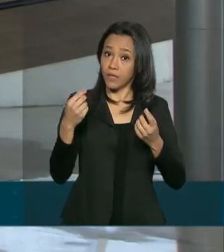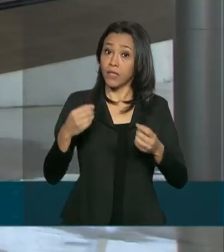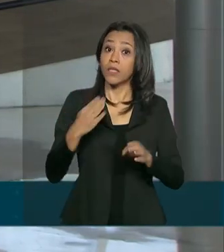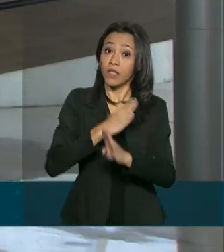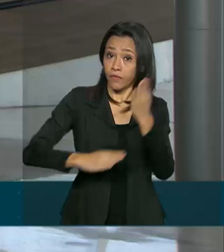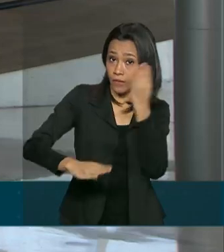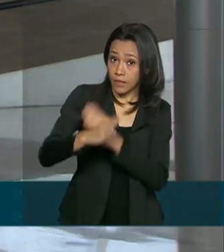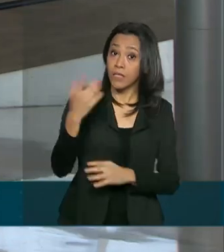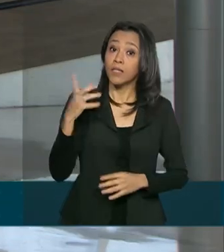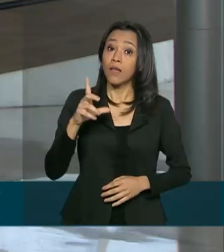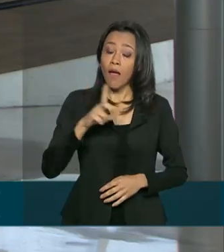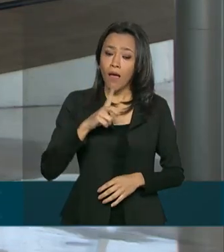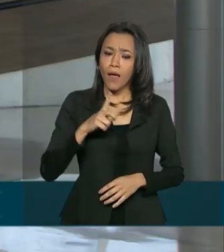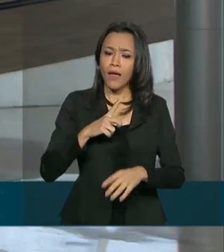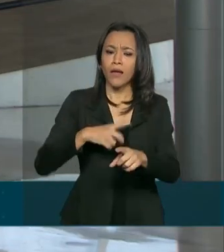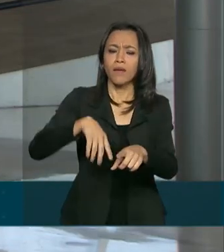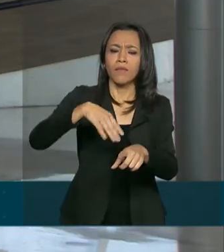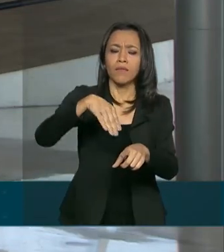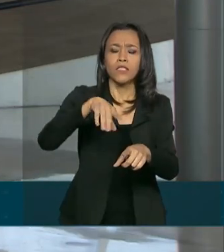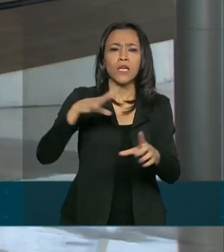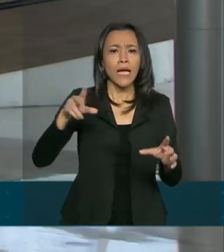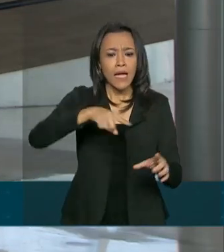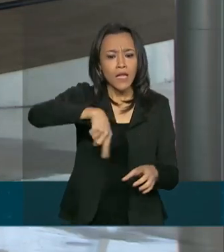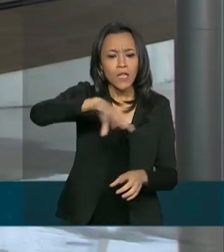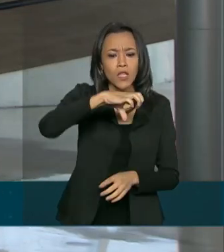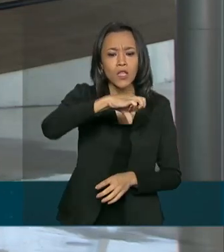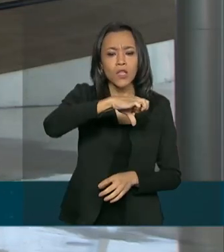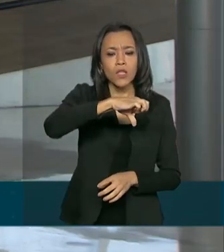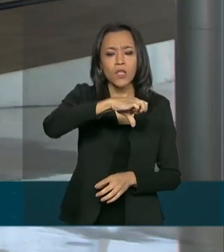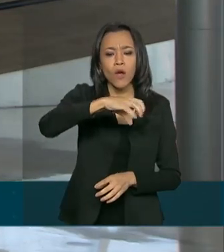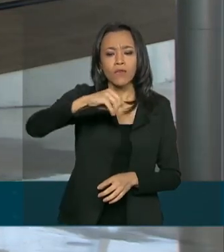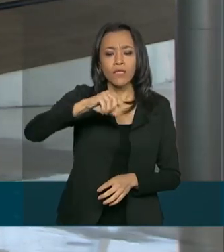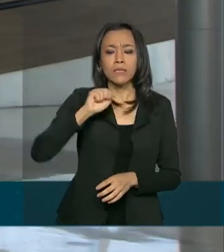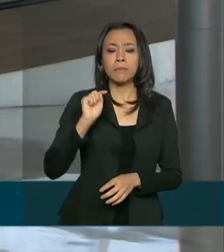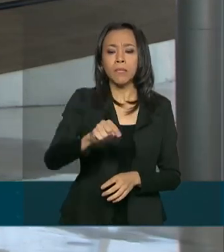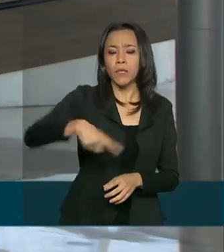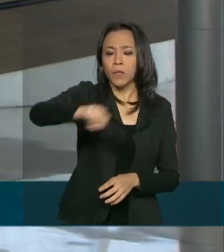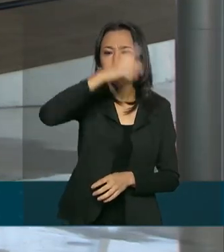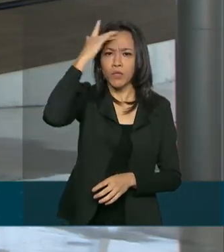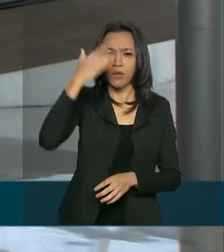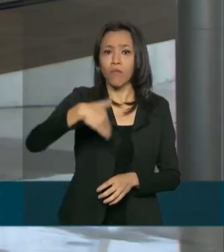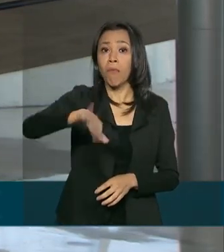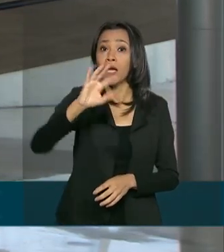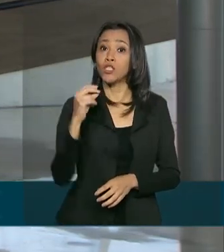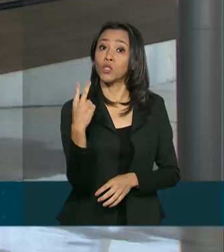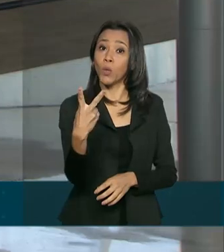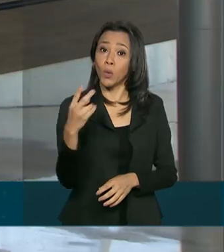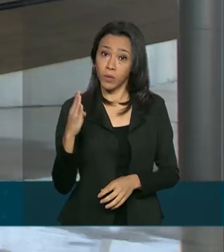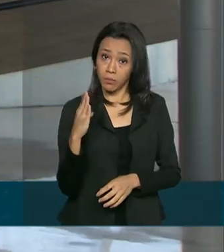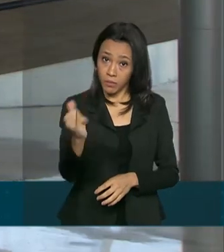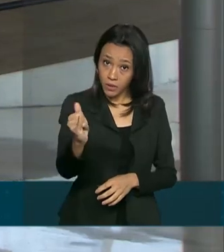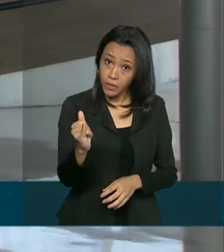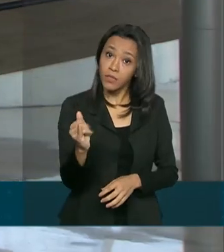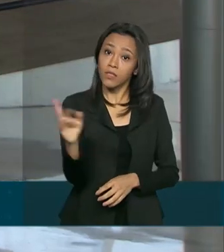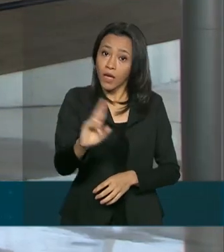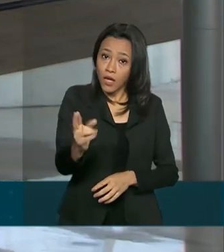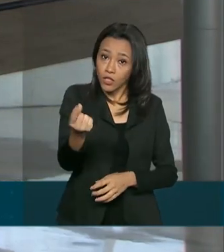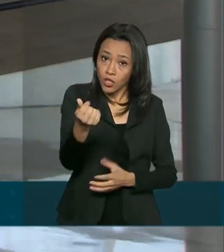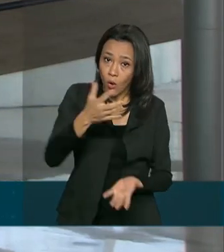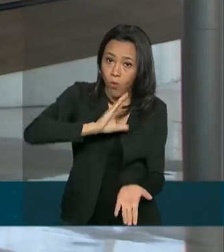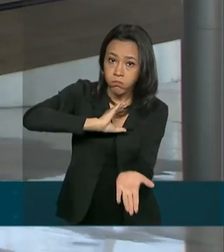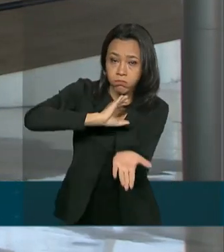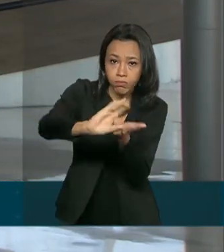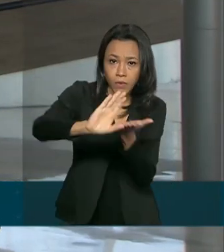e 77 pessoas que juntas vão receber mais de 2 bilhões de reais. Ao todo, a Receita Federal